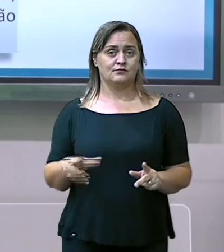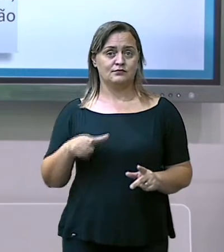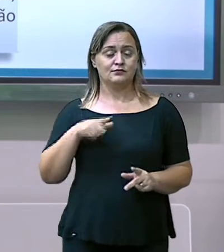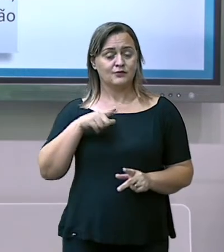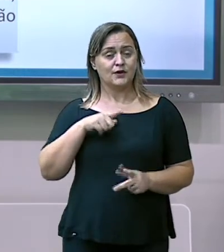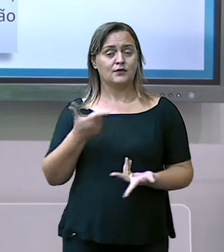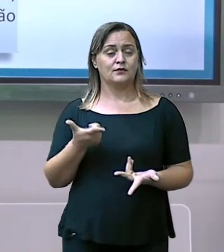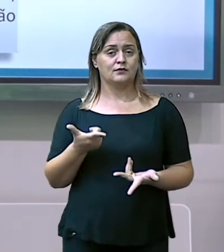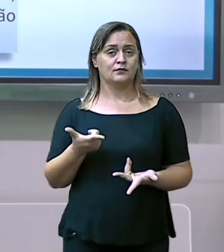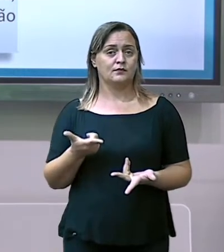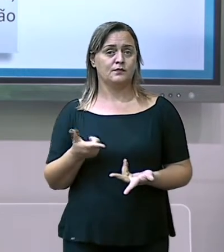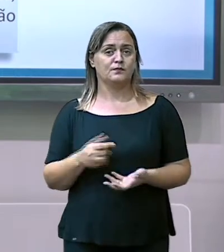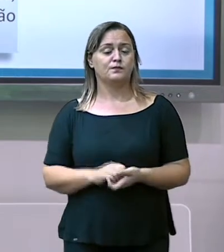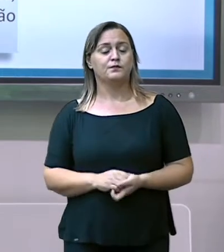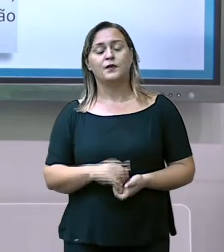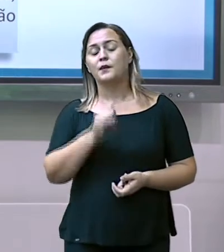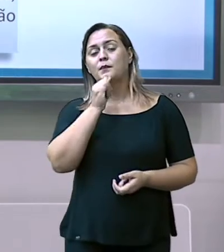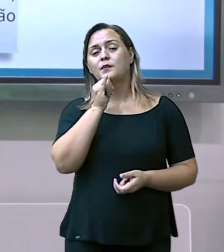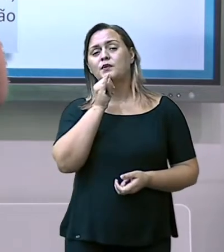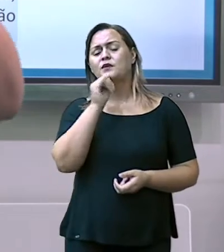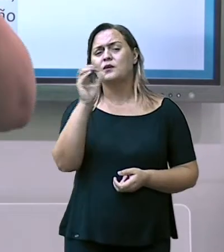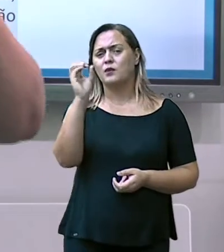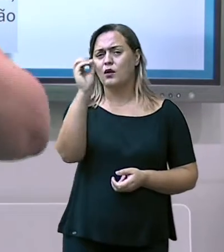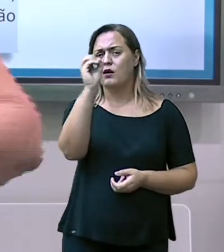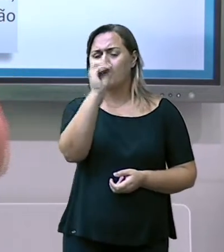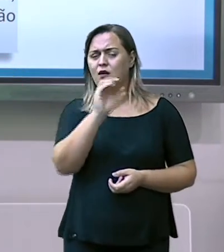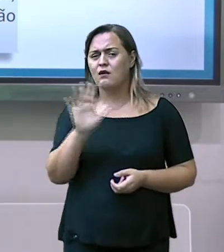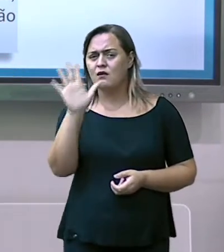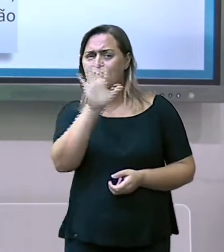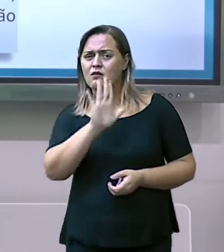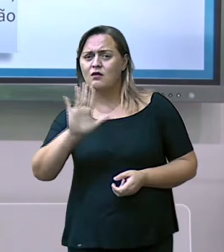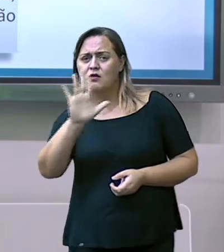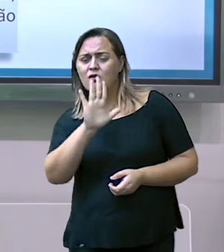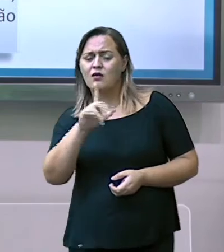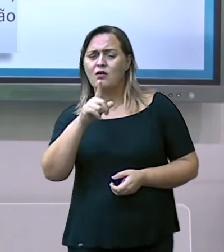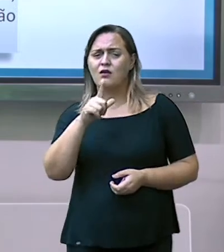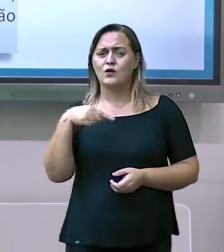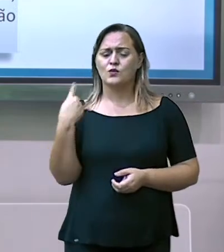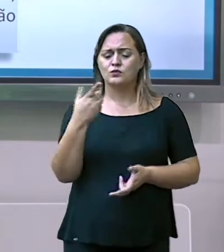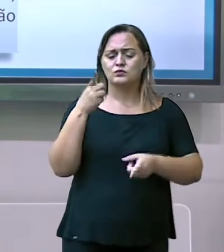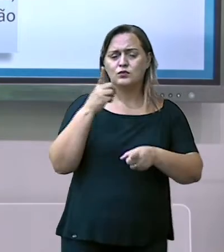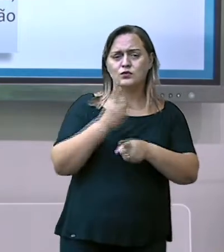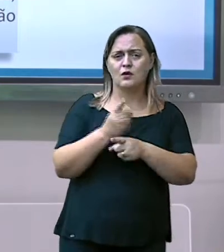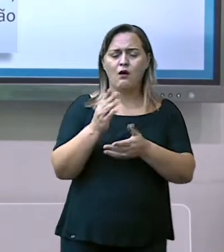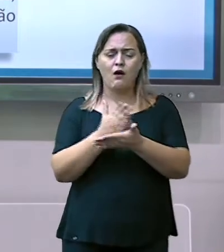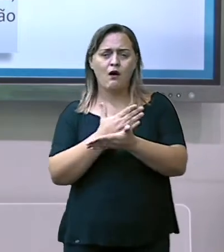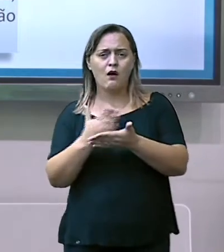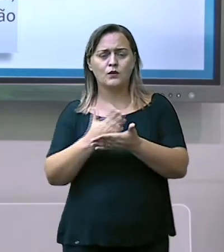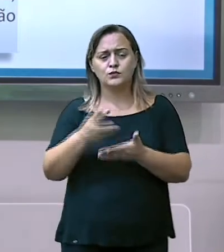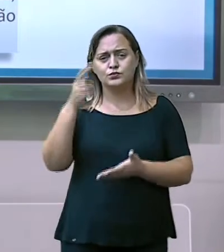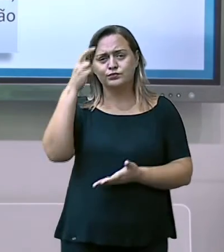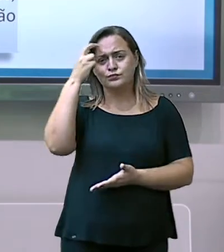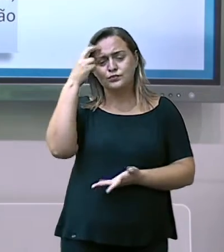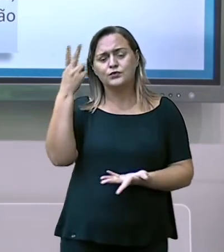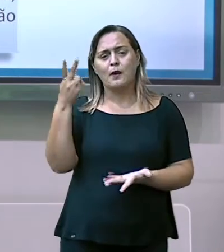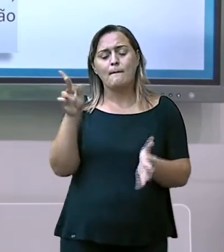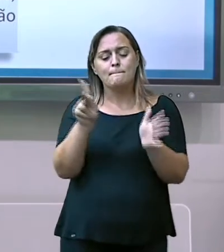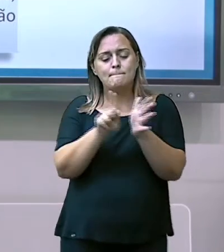algumas culturas bem particulares. E devido às questões